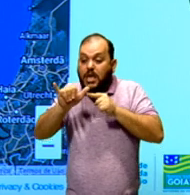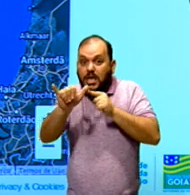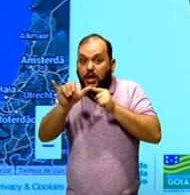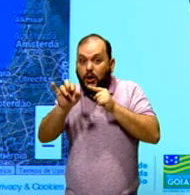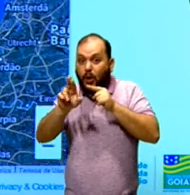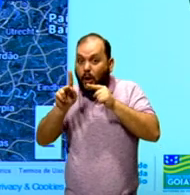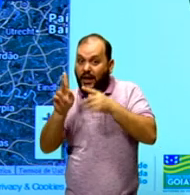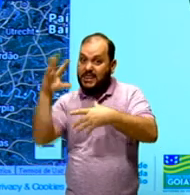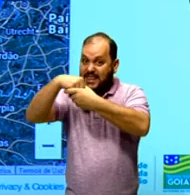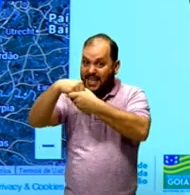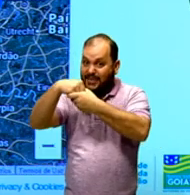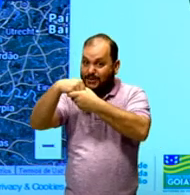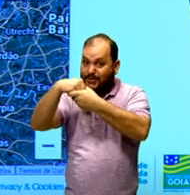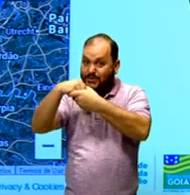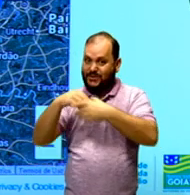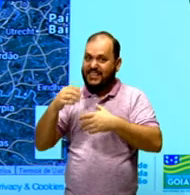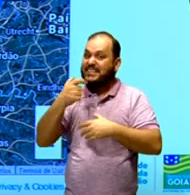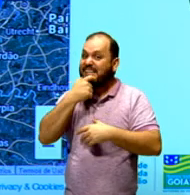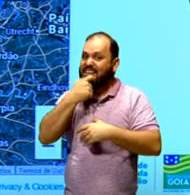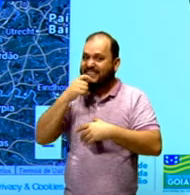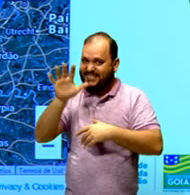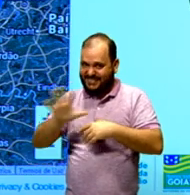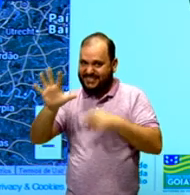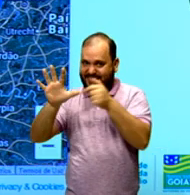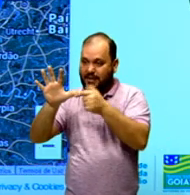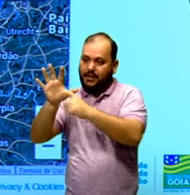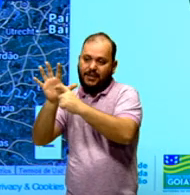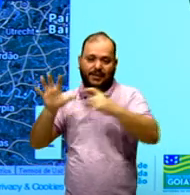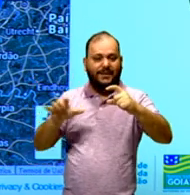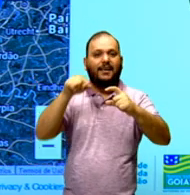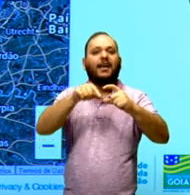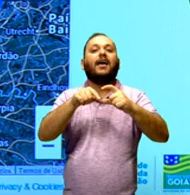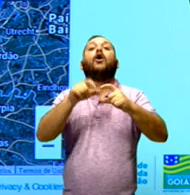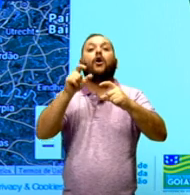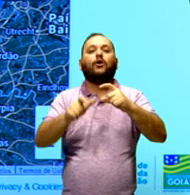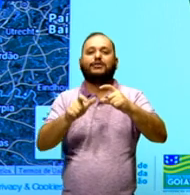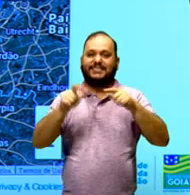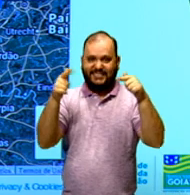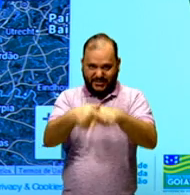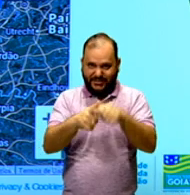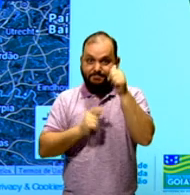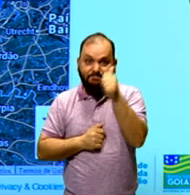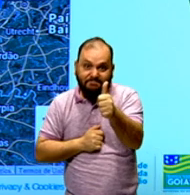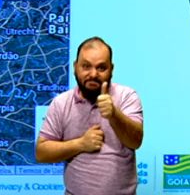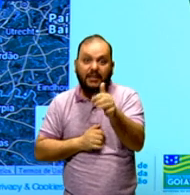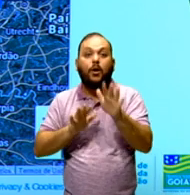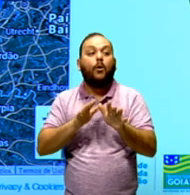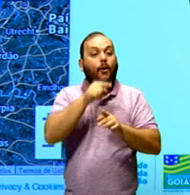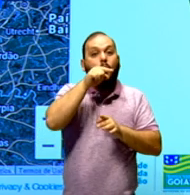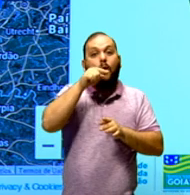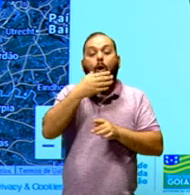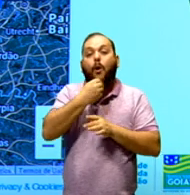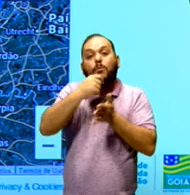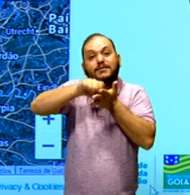Inglaterra, e aqui está Londres. Então, o autor da nossa carta, ele escreveu, ele mora aqui, ok? E aquela